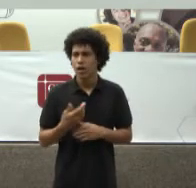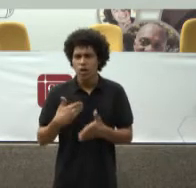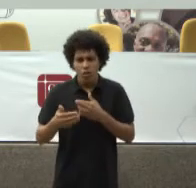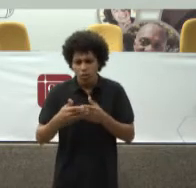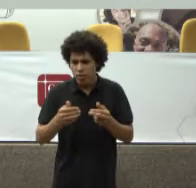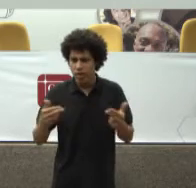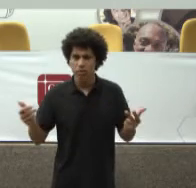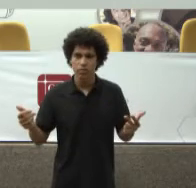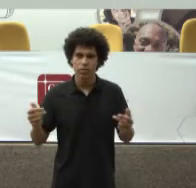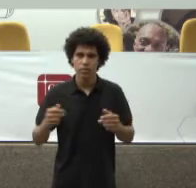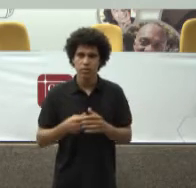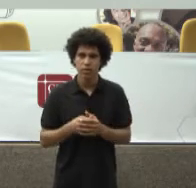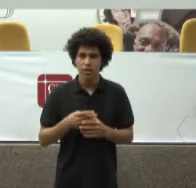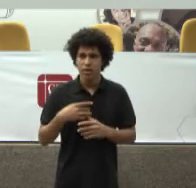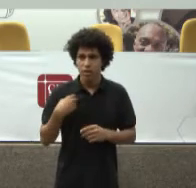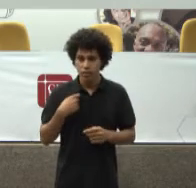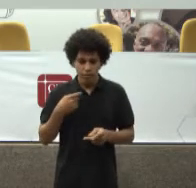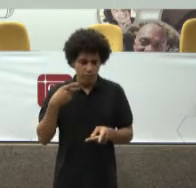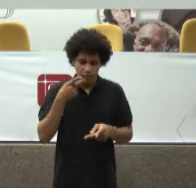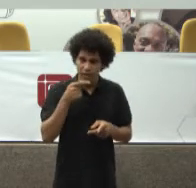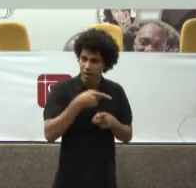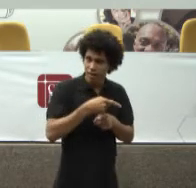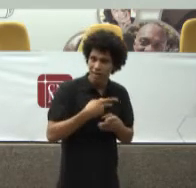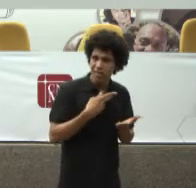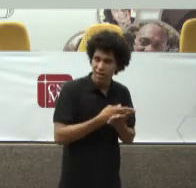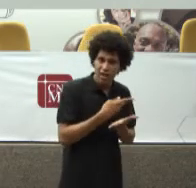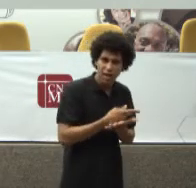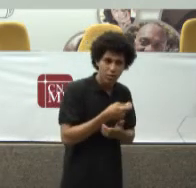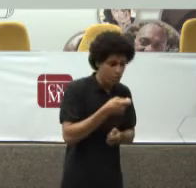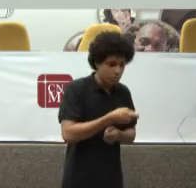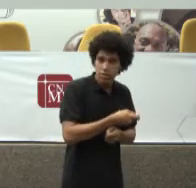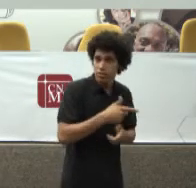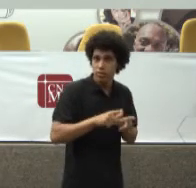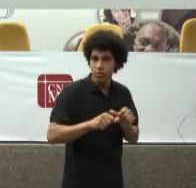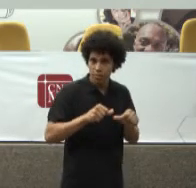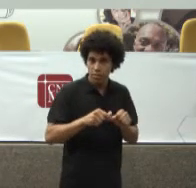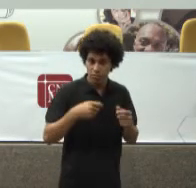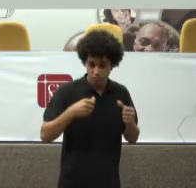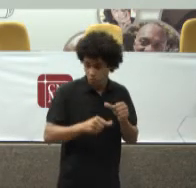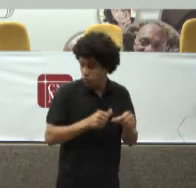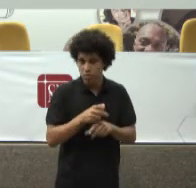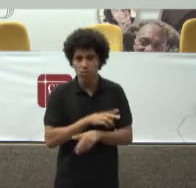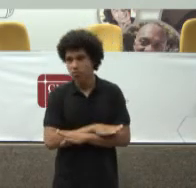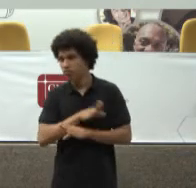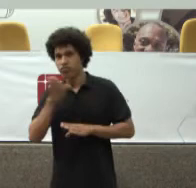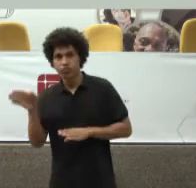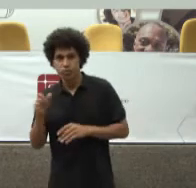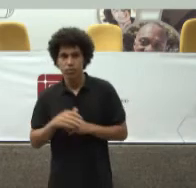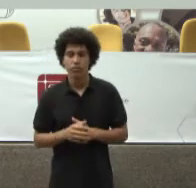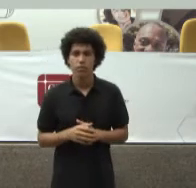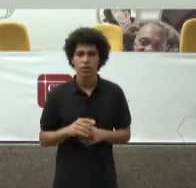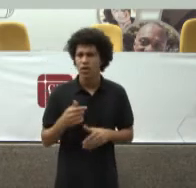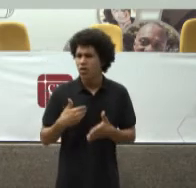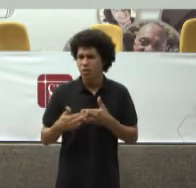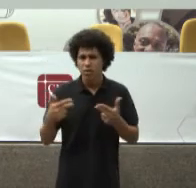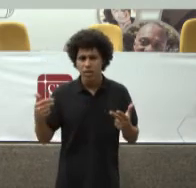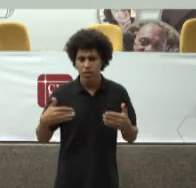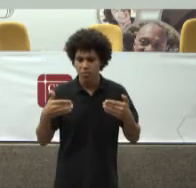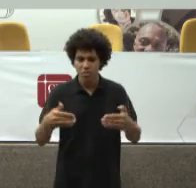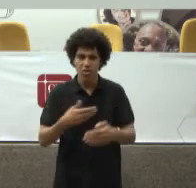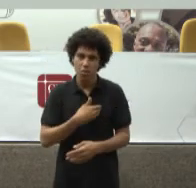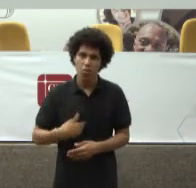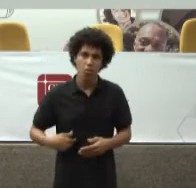ação Que coloque em risco A ordem democrática Tem que ter o repúdio Inicialmente Do Ministério Público Em todas as suas